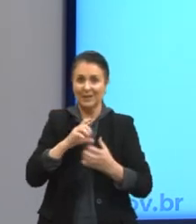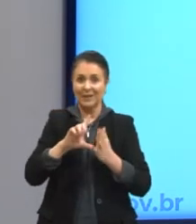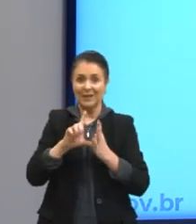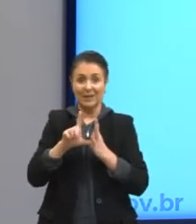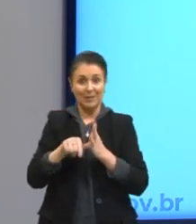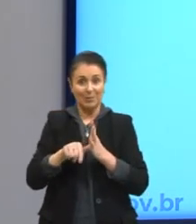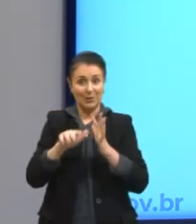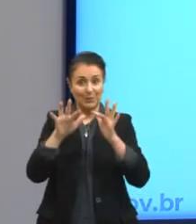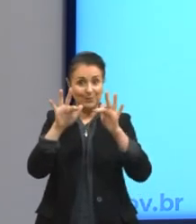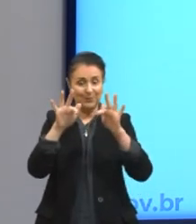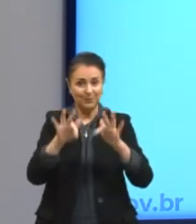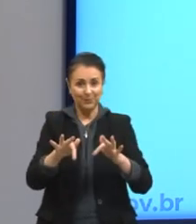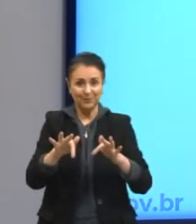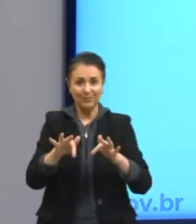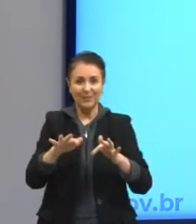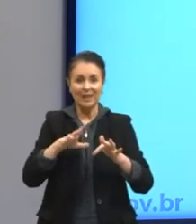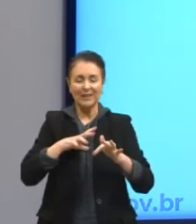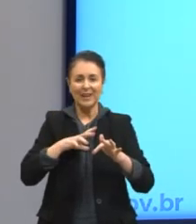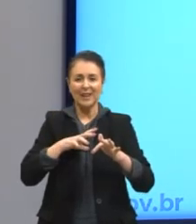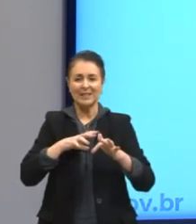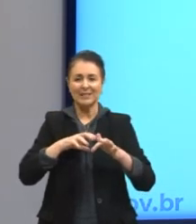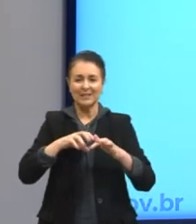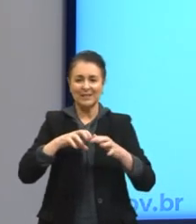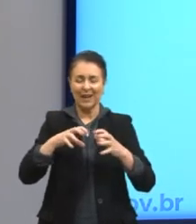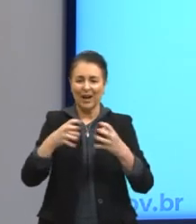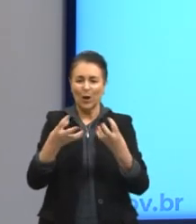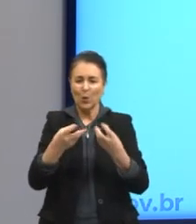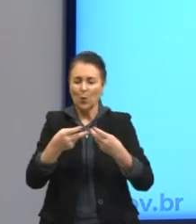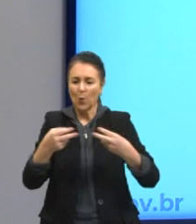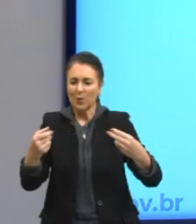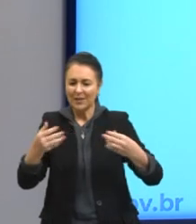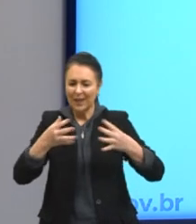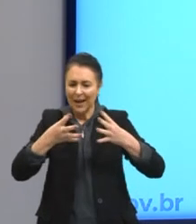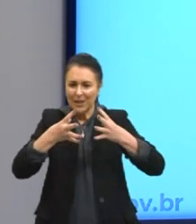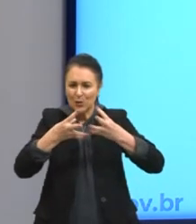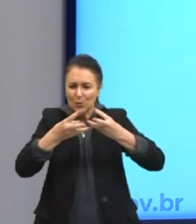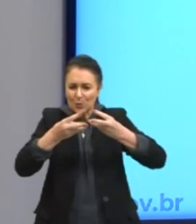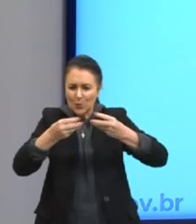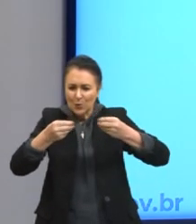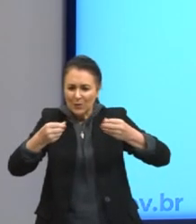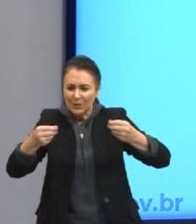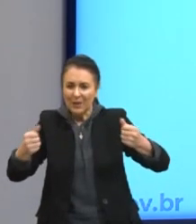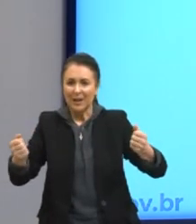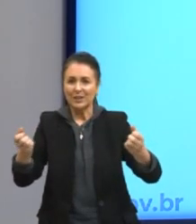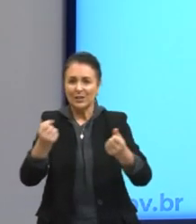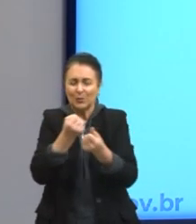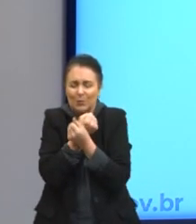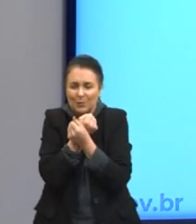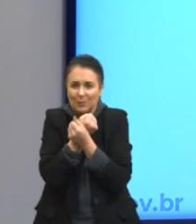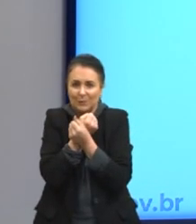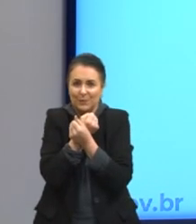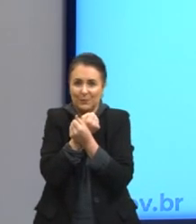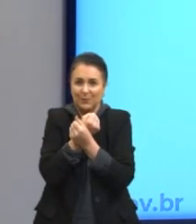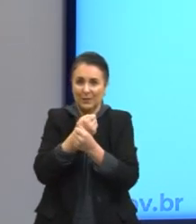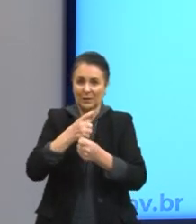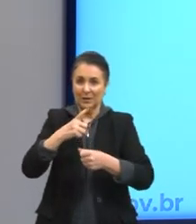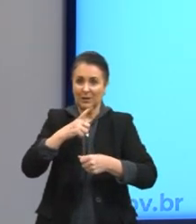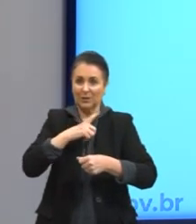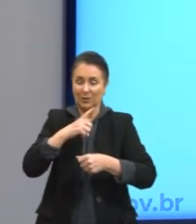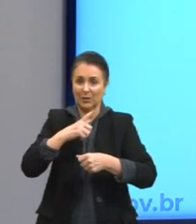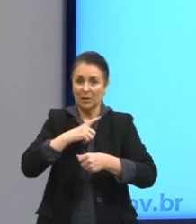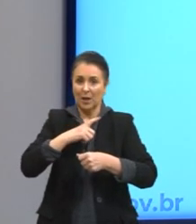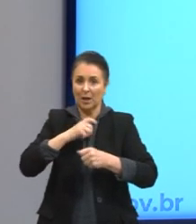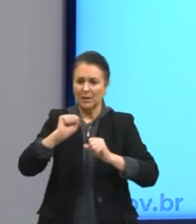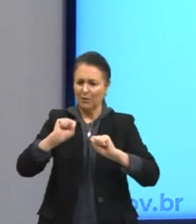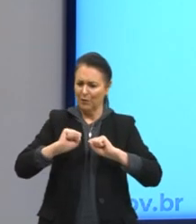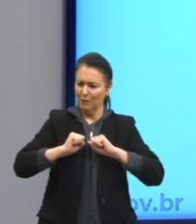essas molas para o abraço. Então, gente vai ter exatamente essa tenacidade, essa